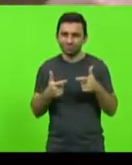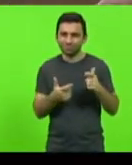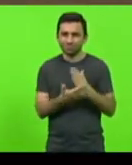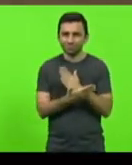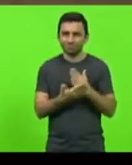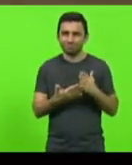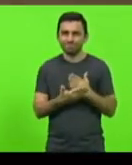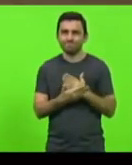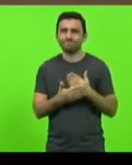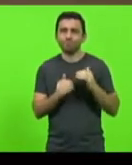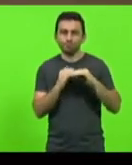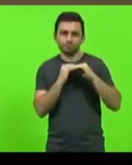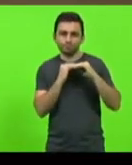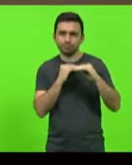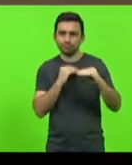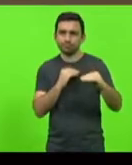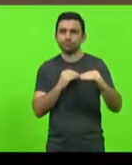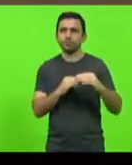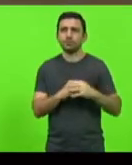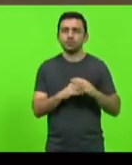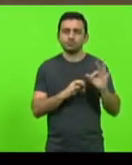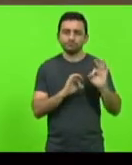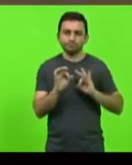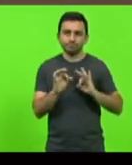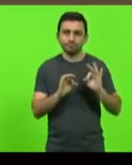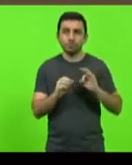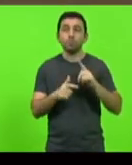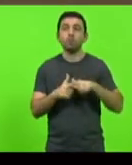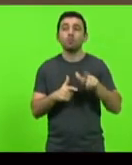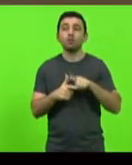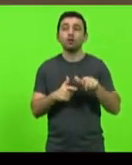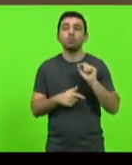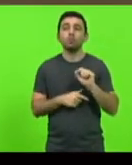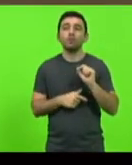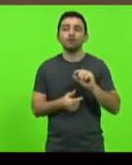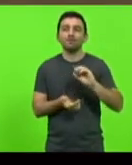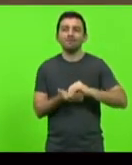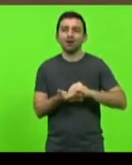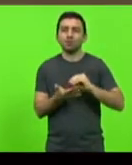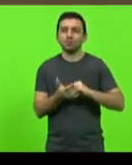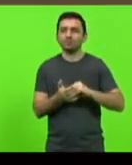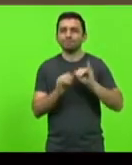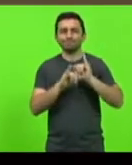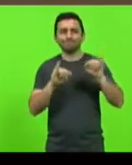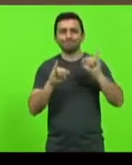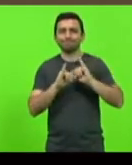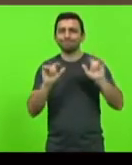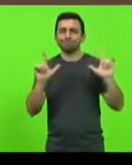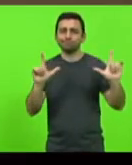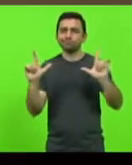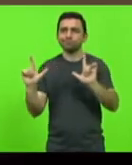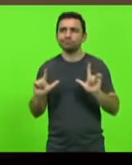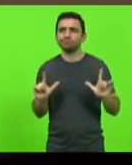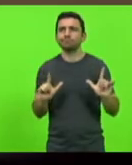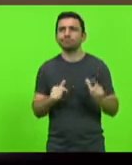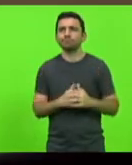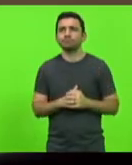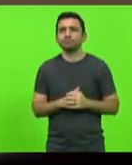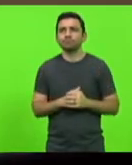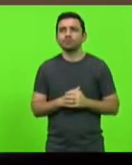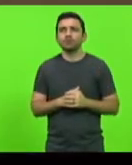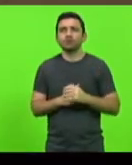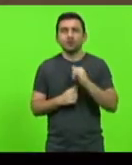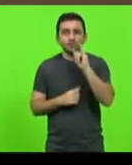pavimentação. O grande problema é a falta de sinalização. Infelizmente,